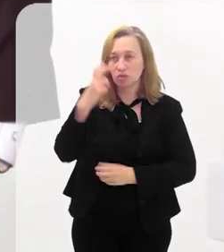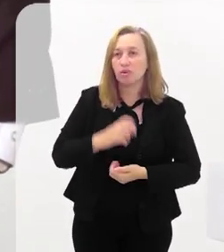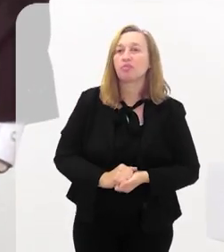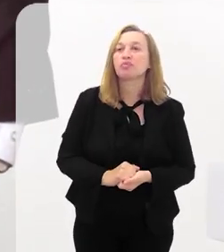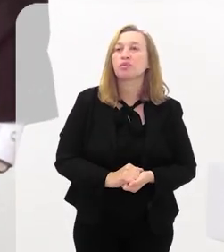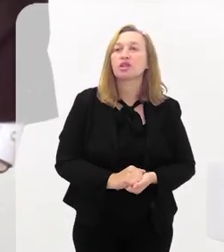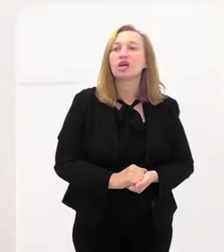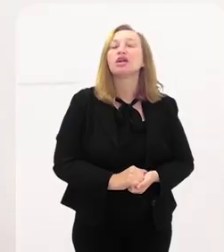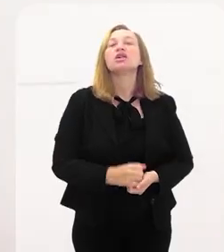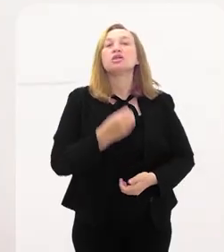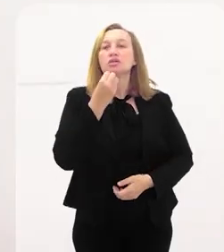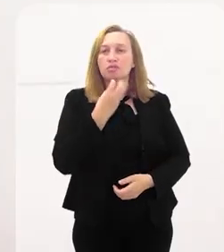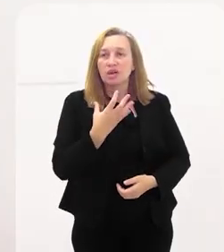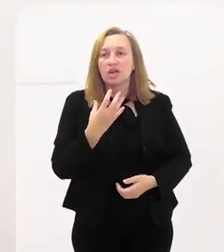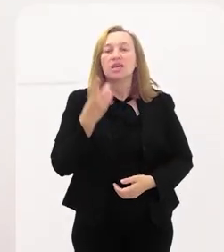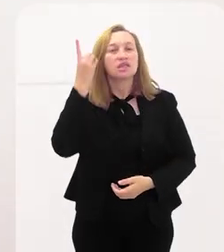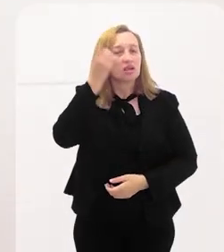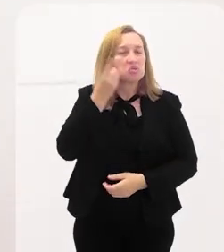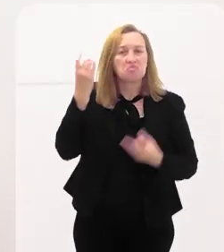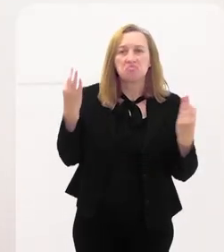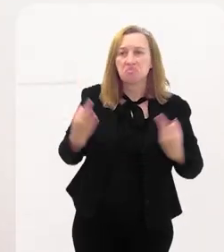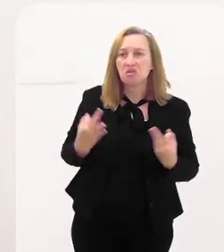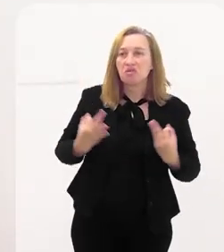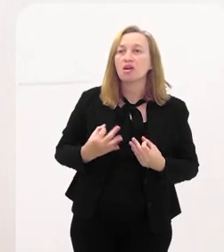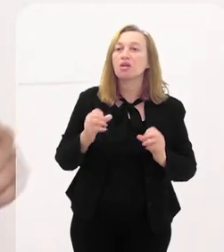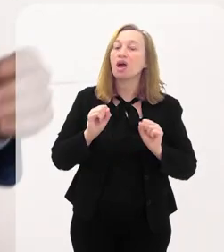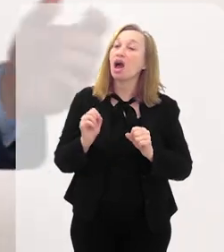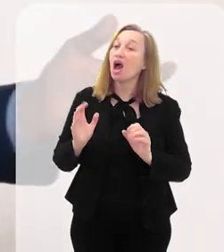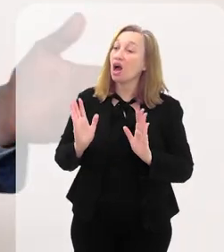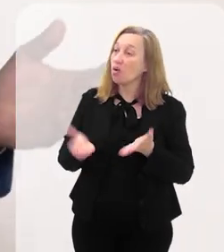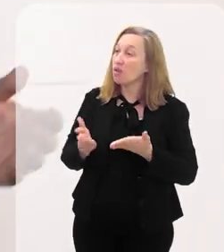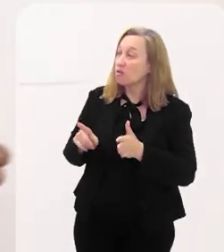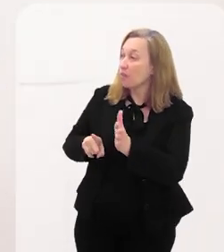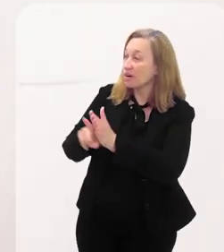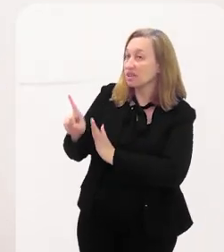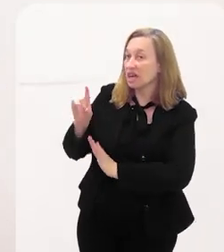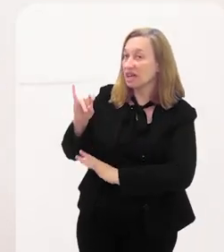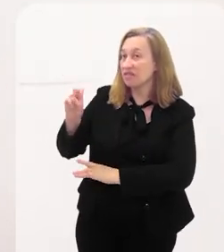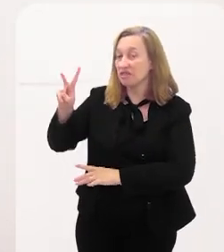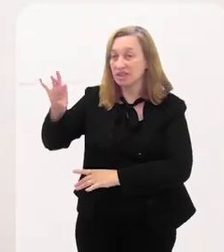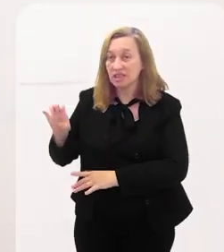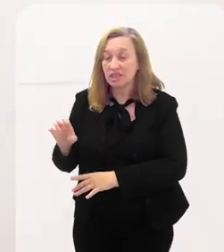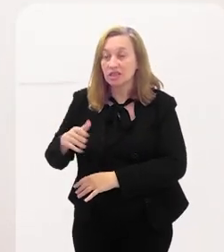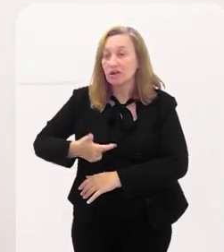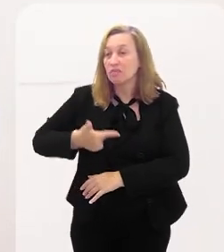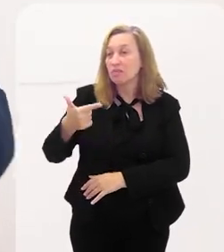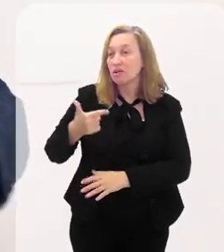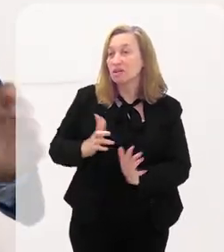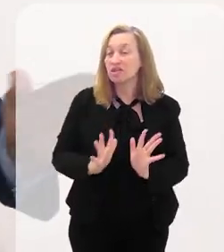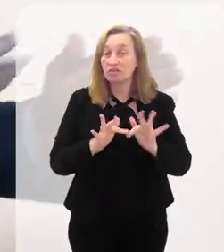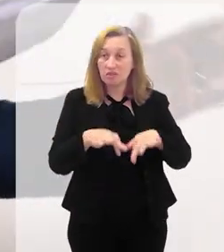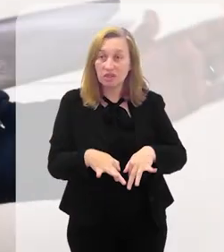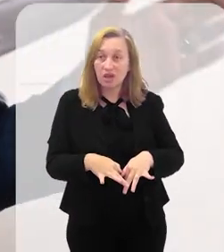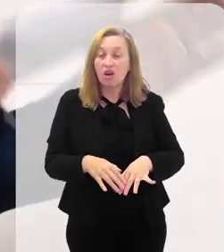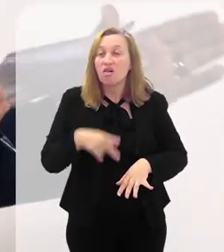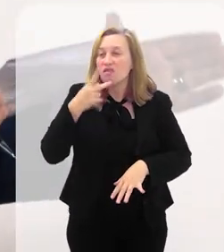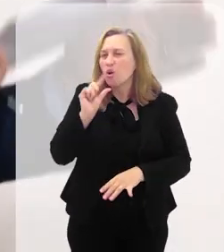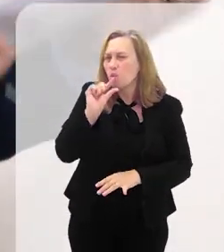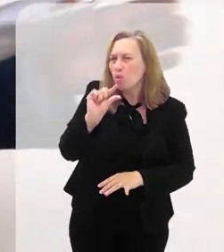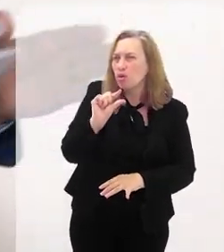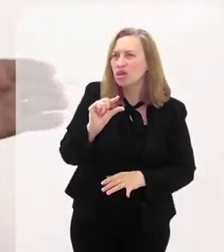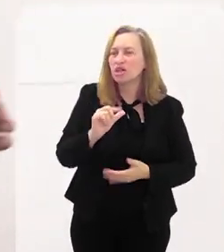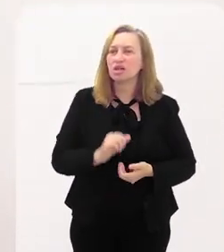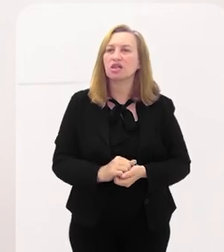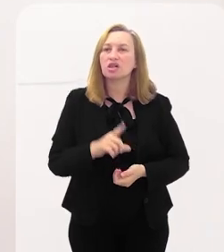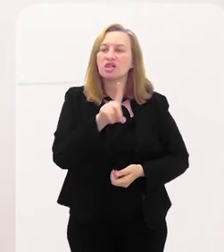cultural. Muito bem, deputado, excelente. E aí, vou devolver o Ivanito, estamos aqui na nossa reta final do segundo bloco. Então, Ivanito, falar um pouquinho